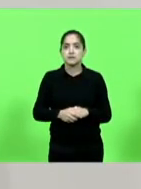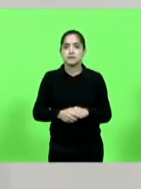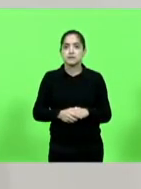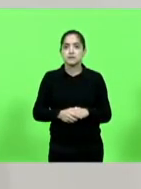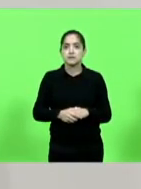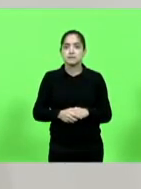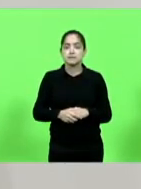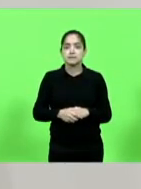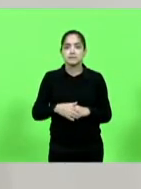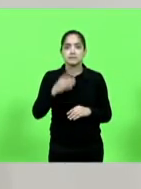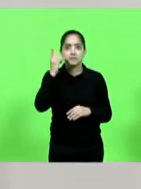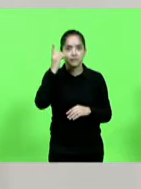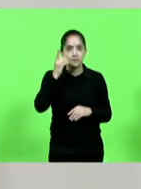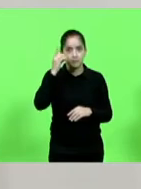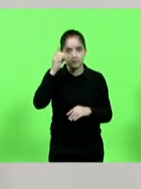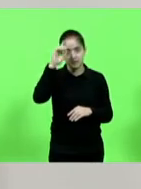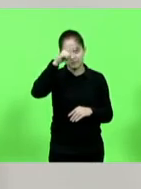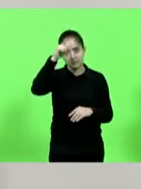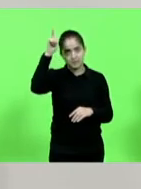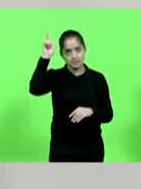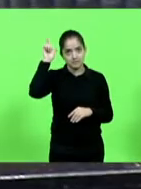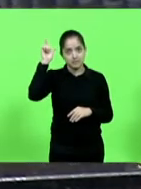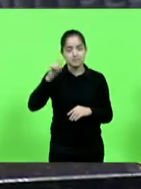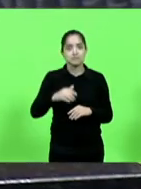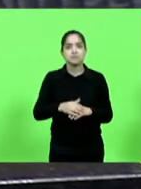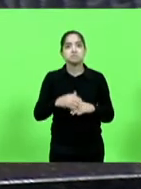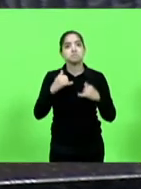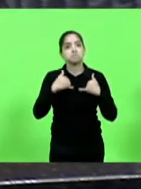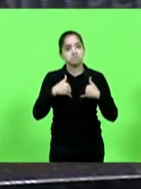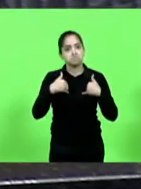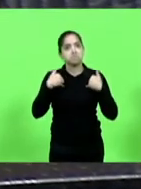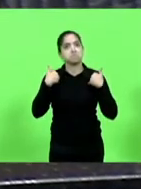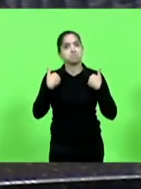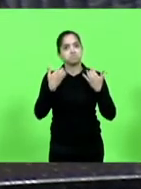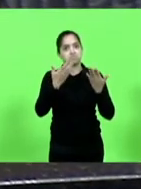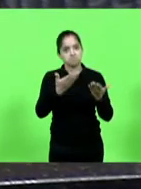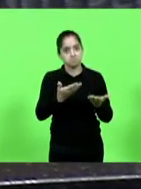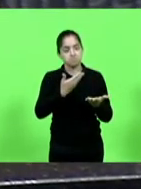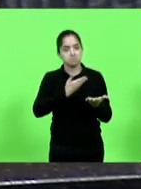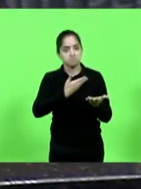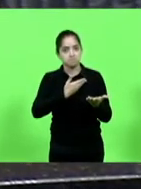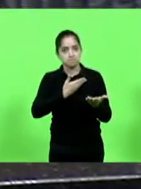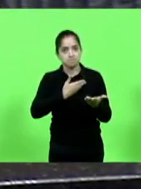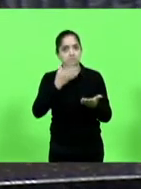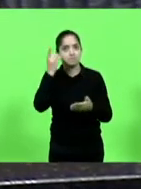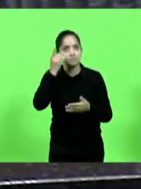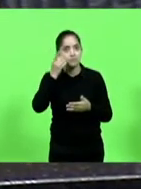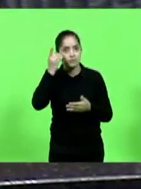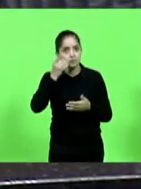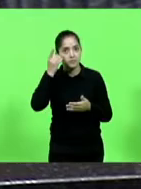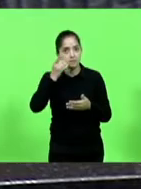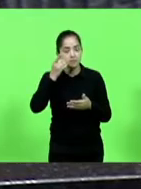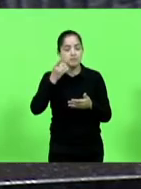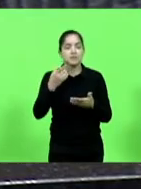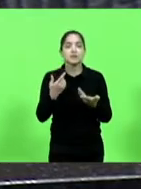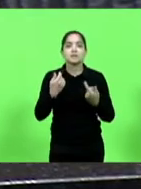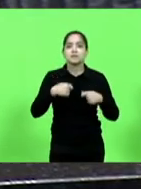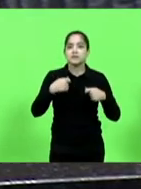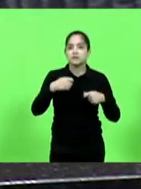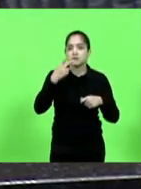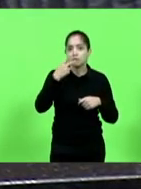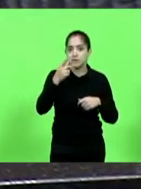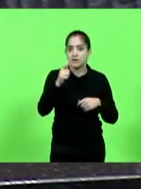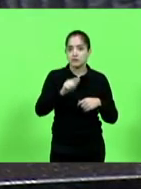deputado Sargento Lima. Que orgulho, senhor. Que orgulho de ter como colega de partido, sou obrigado a falar isso mais uma vez ali, mas